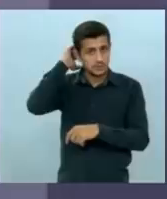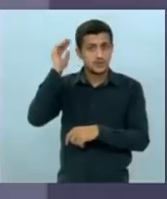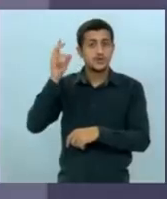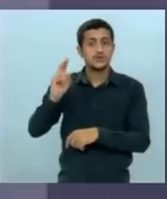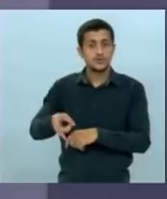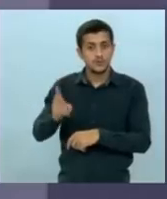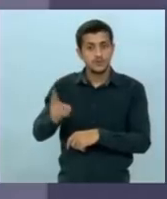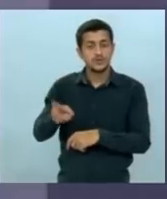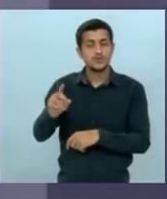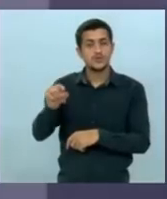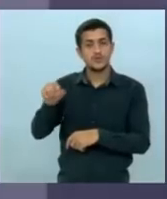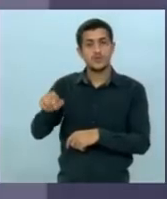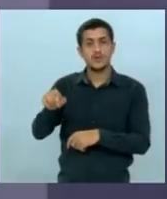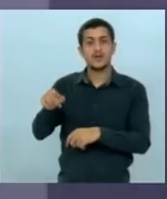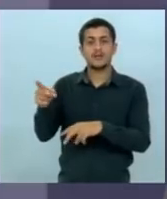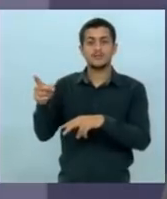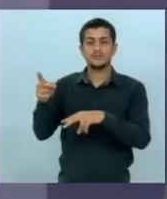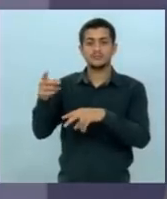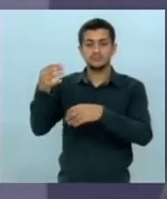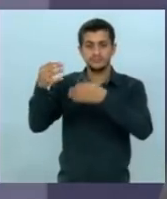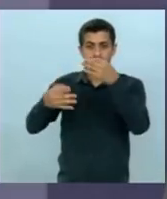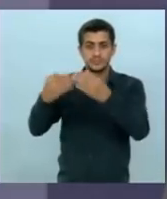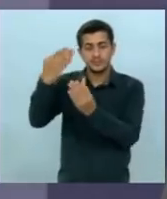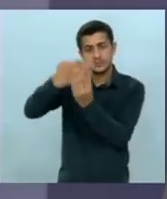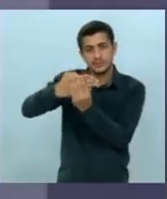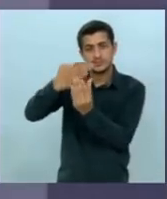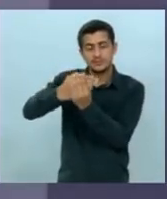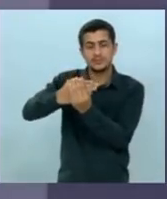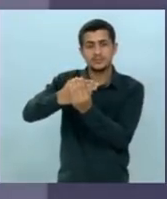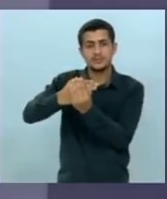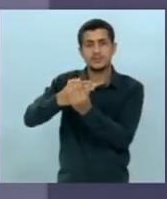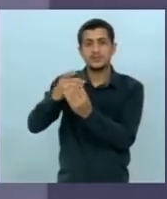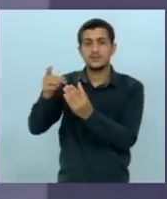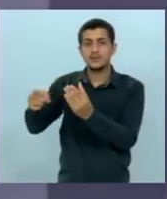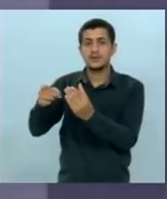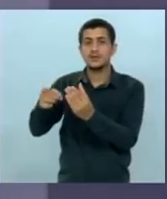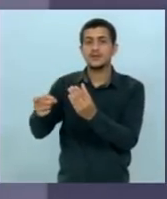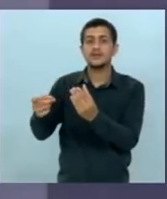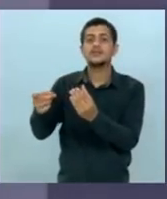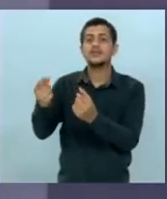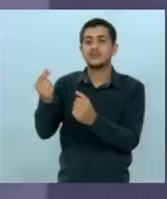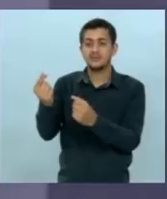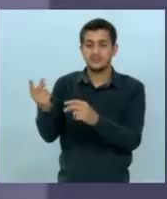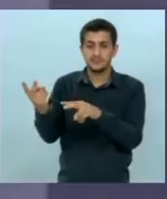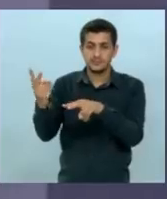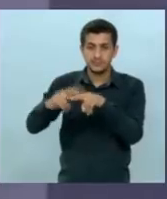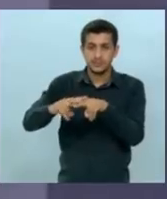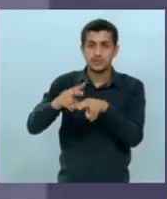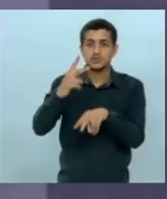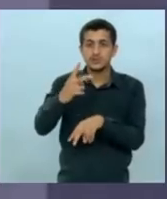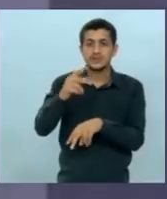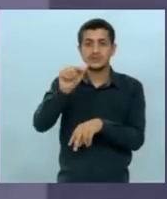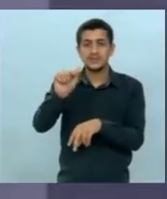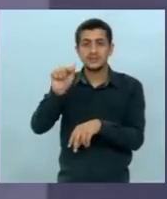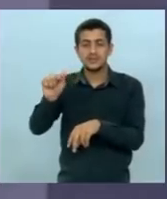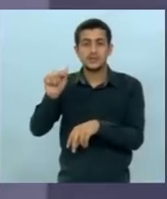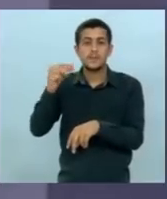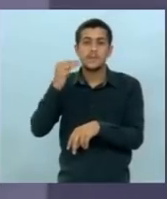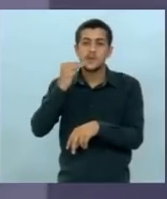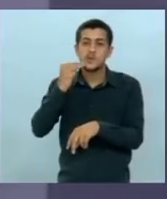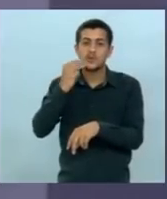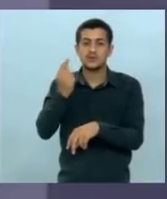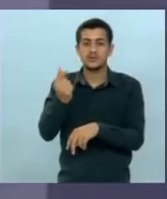respondendo a ação penal e continua com a decisão de bloqueio de 277 milhões de reais